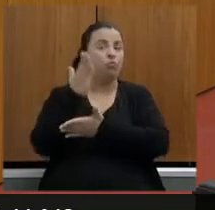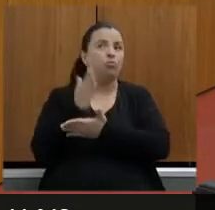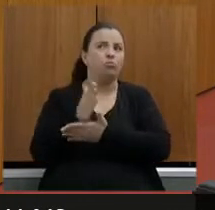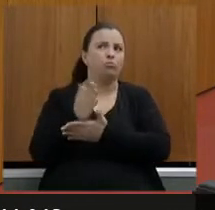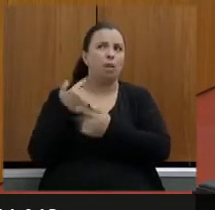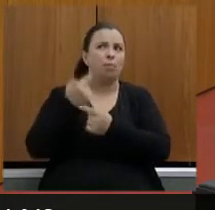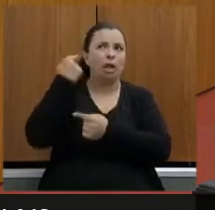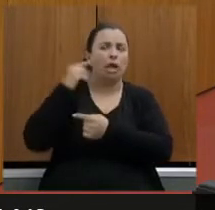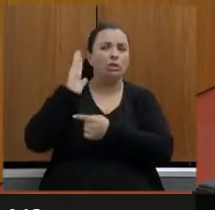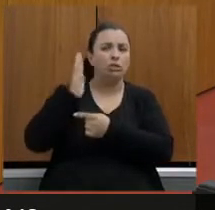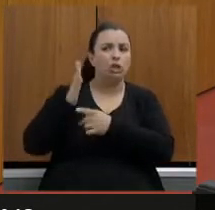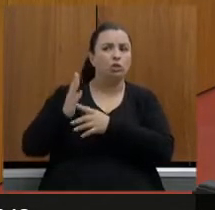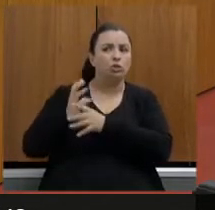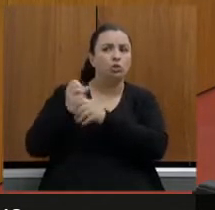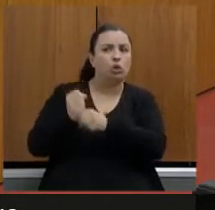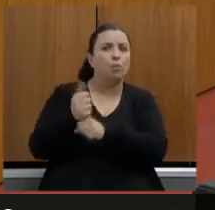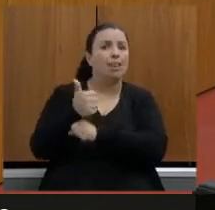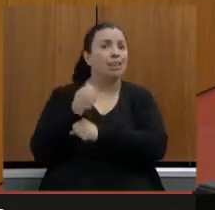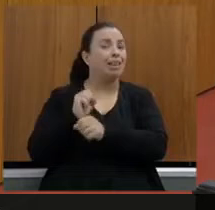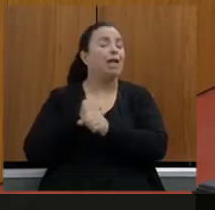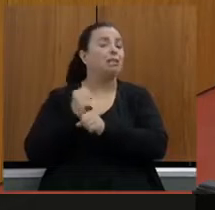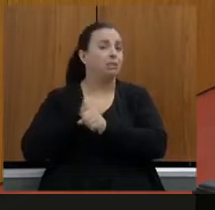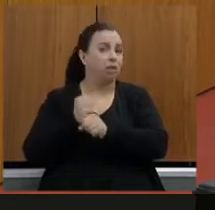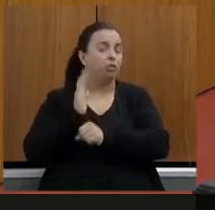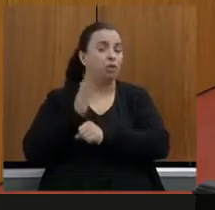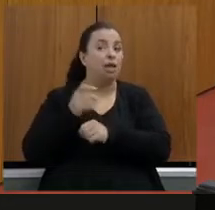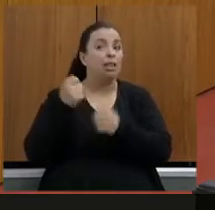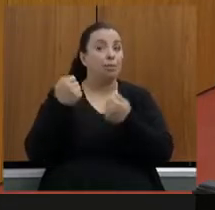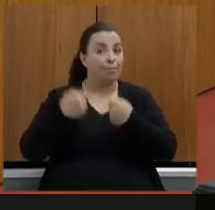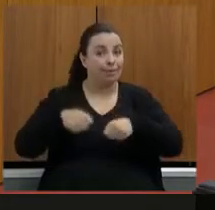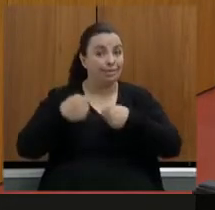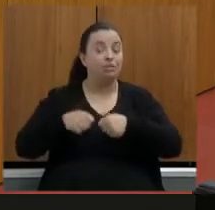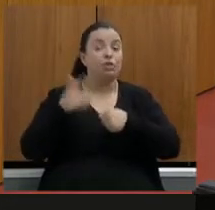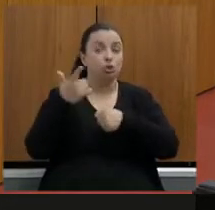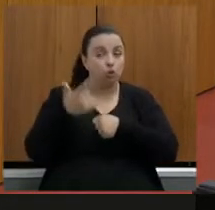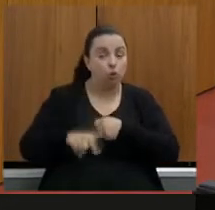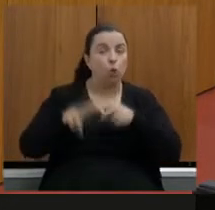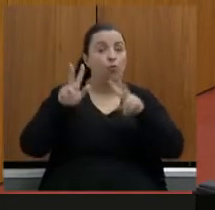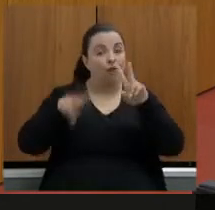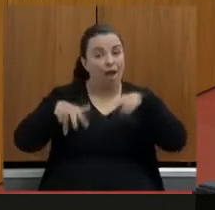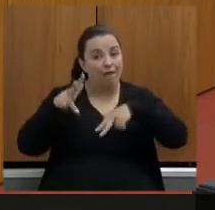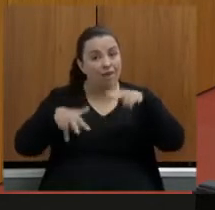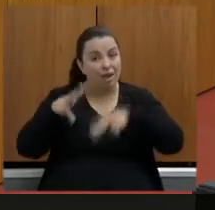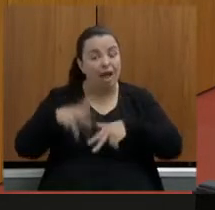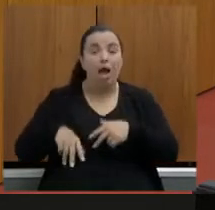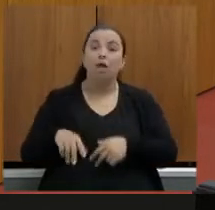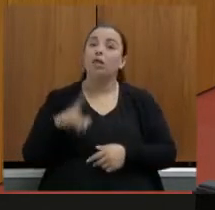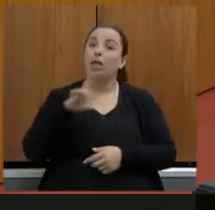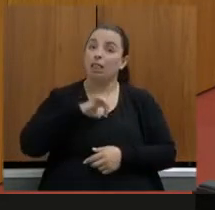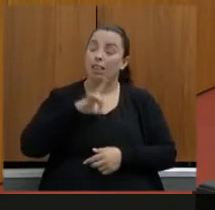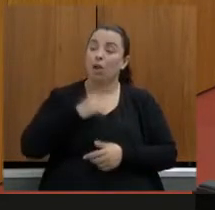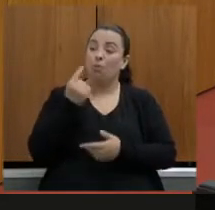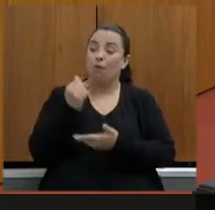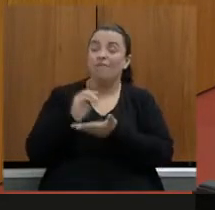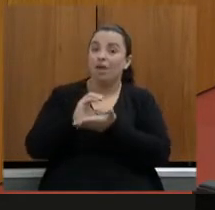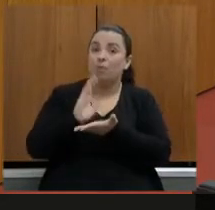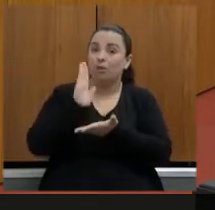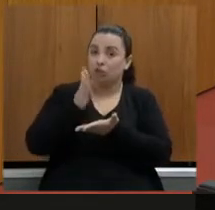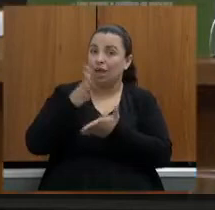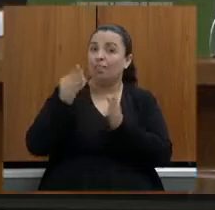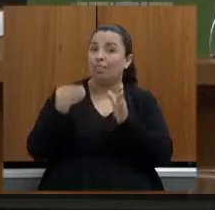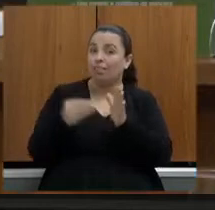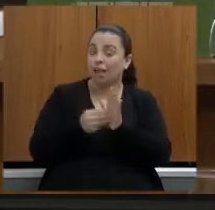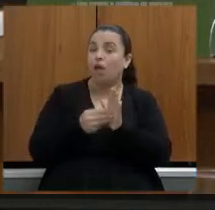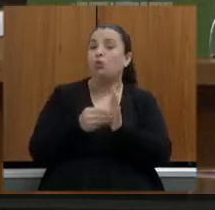agora então ele já teria que ser revisto então existe uma verba também no acordo da revisão desse plano e